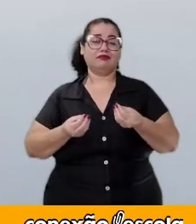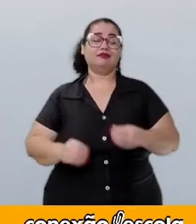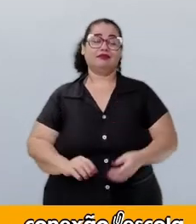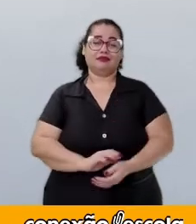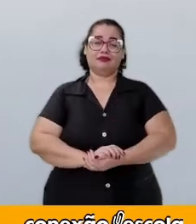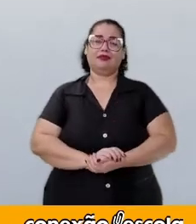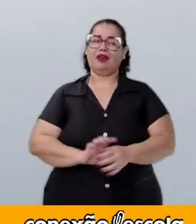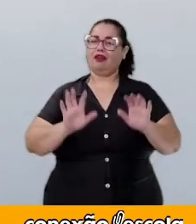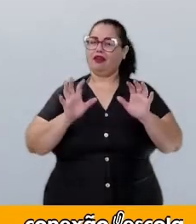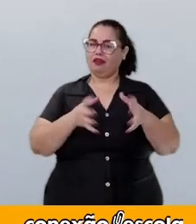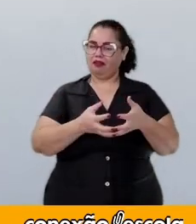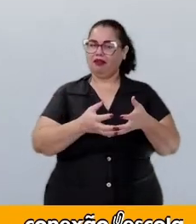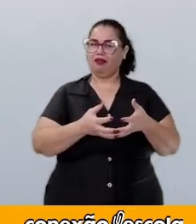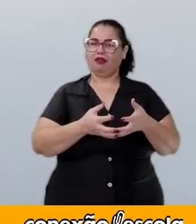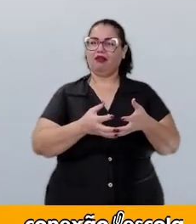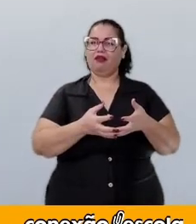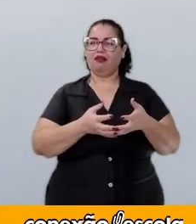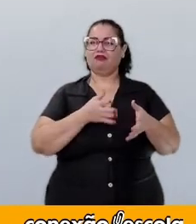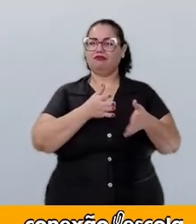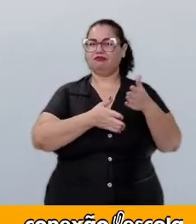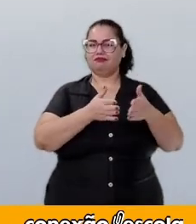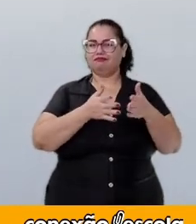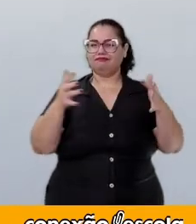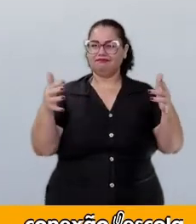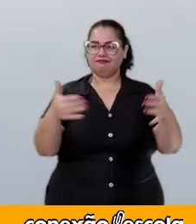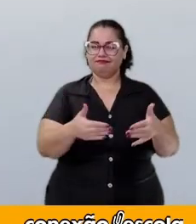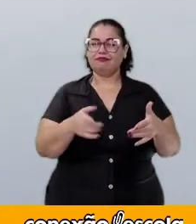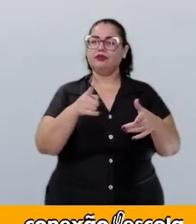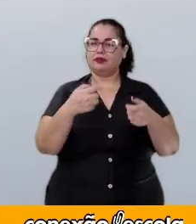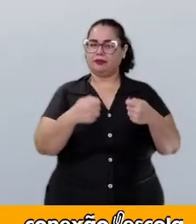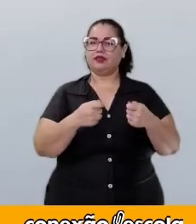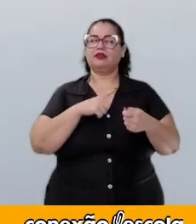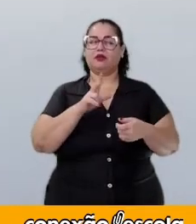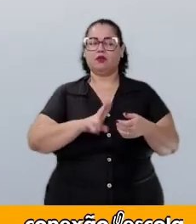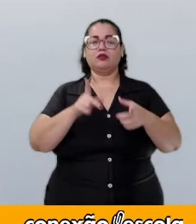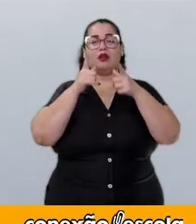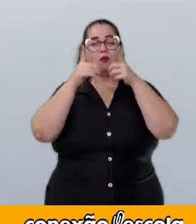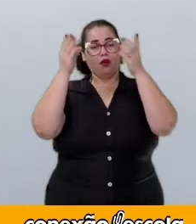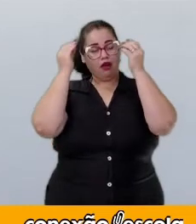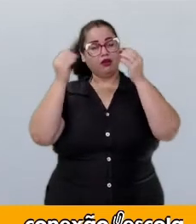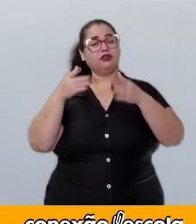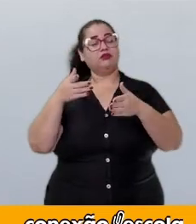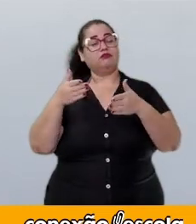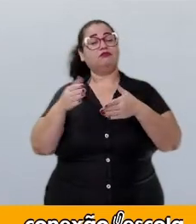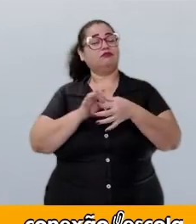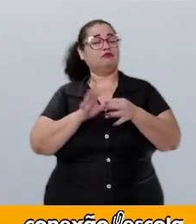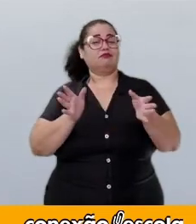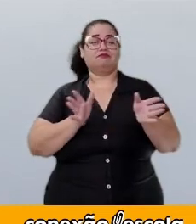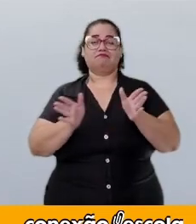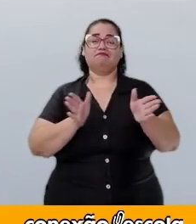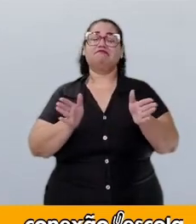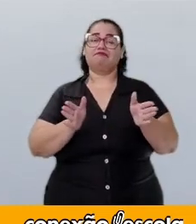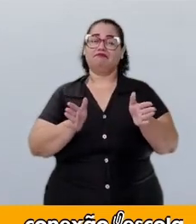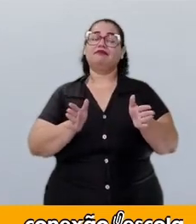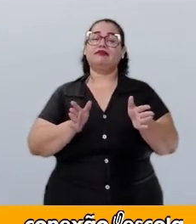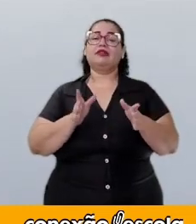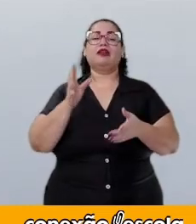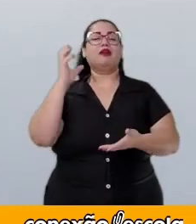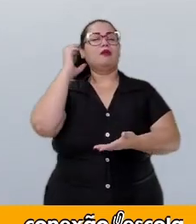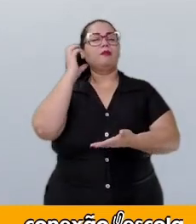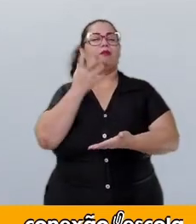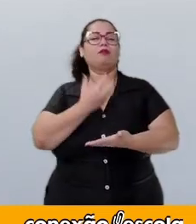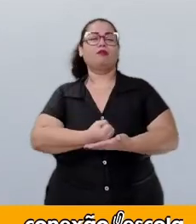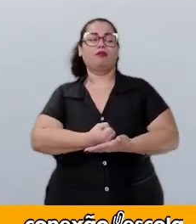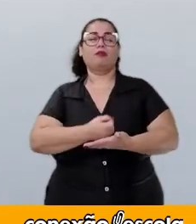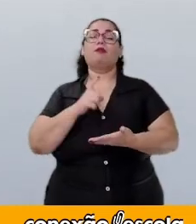Então, é para um público mais acessível? Então, você também precisa utilizar uma linguagem mais acessível, né? E o podcast,